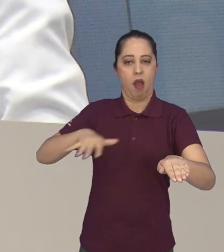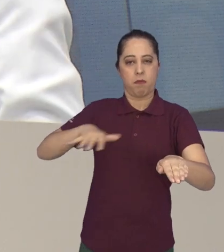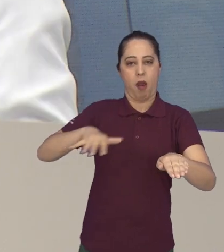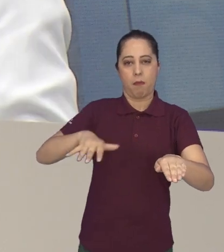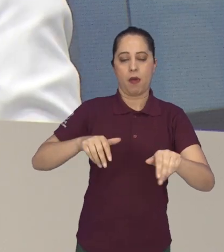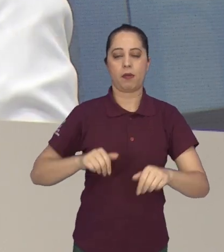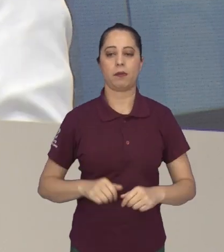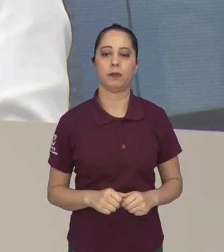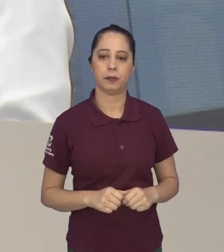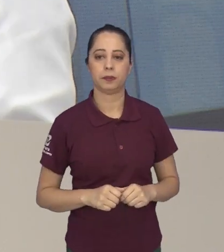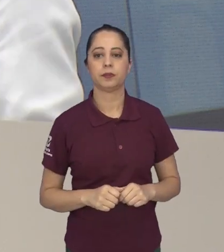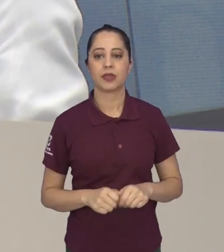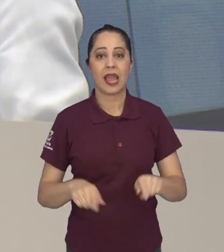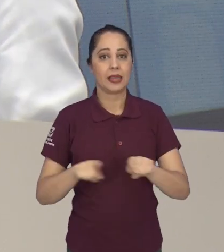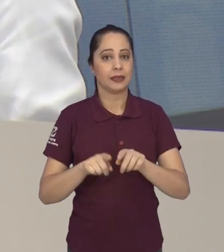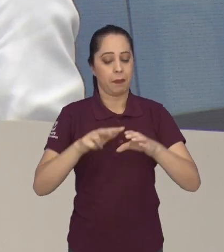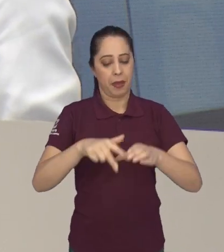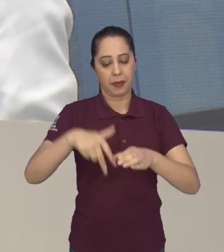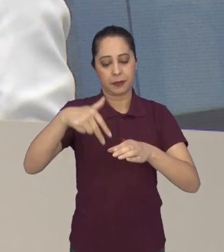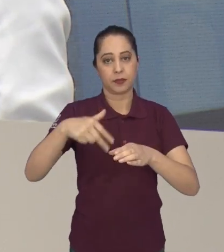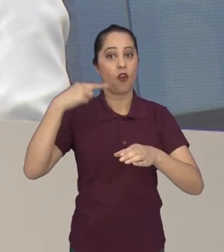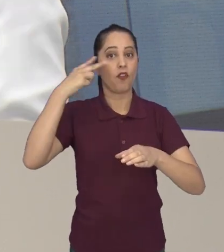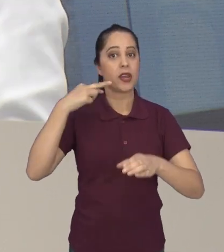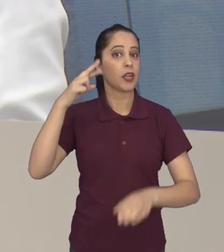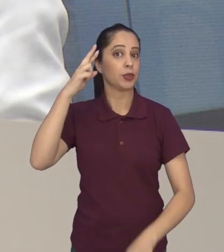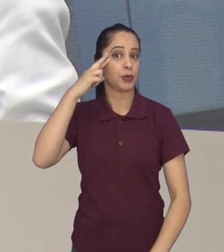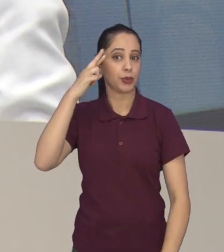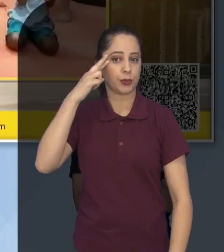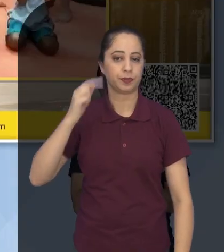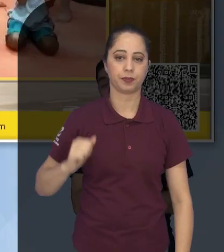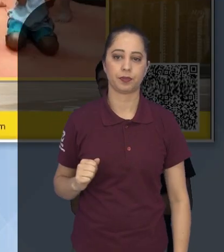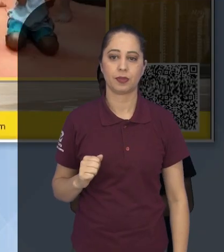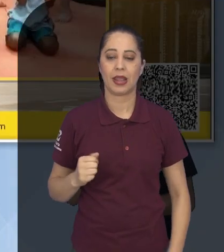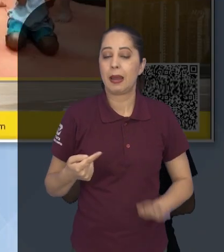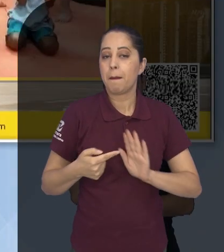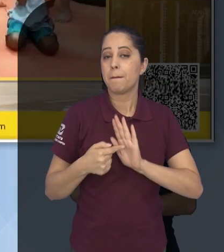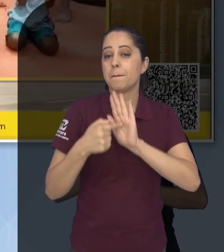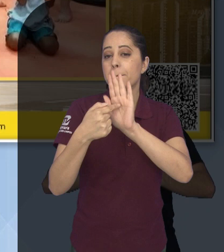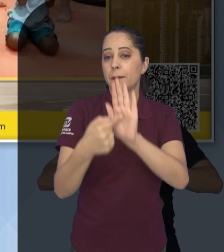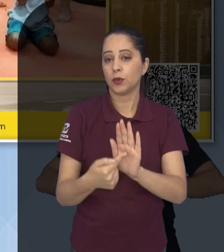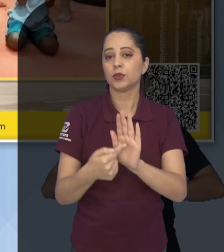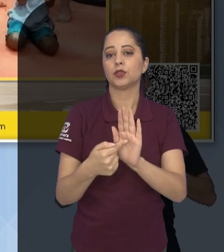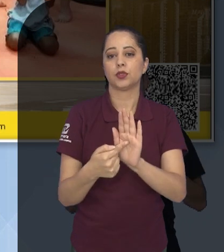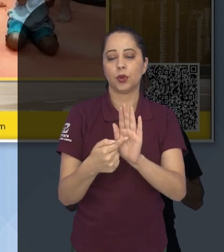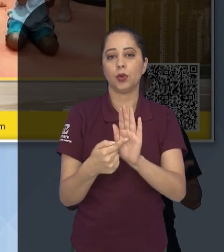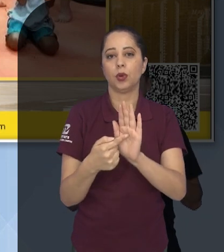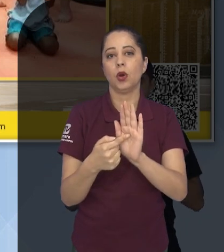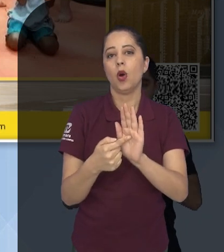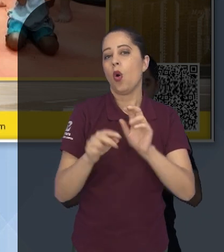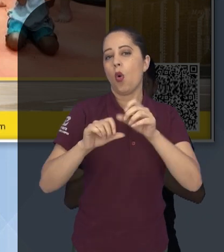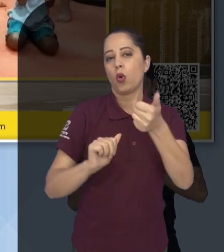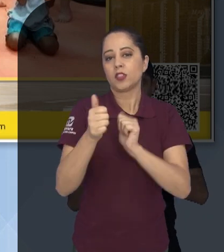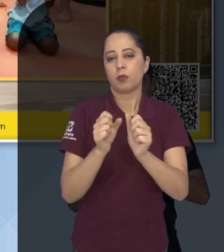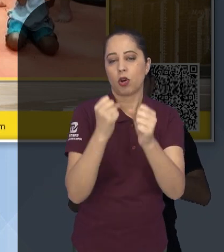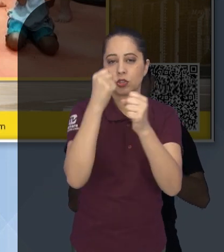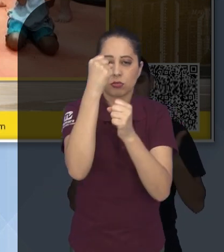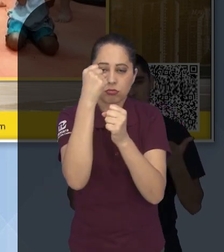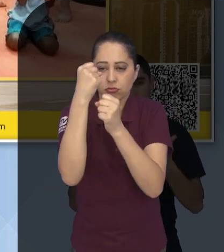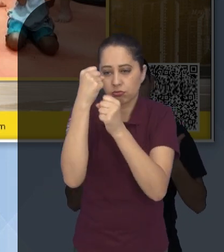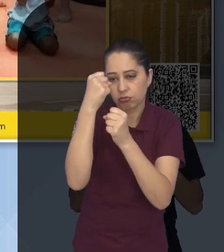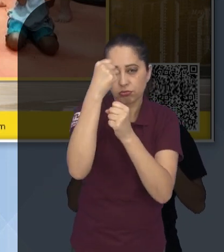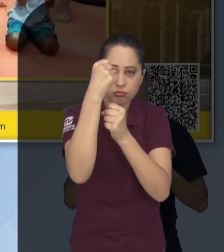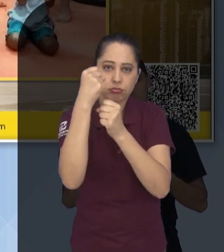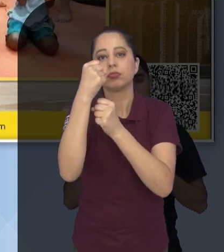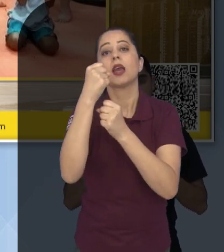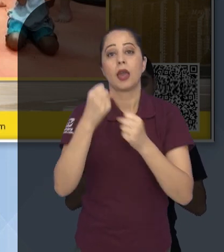Outro parlamentar que usou o período de pinga-fogo foi Rogério da Cazem. Ele destacou os benefícios do Muay Thai, um esporte olímpico